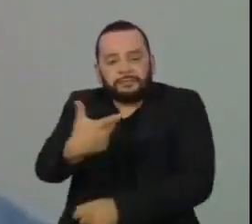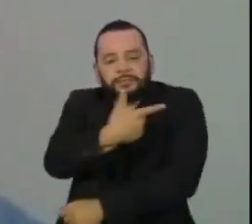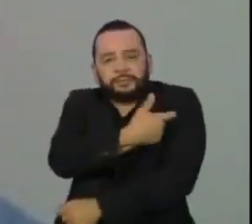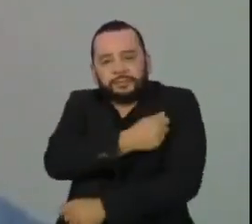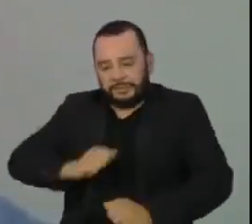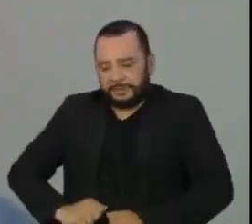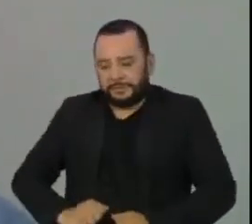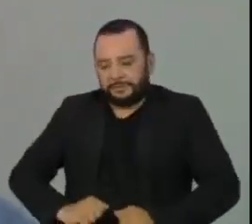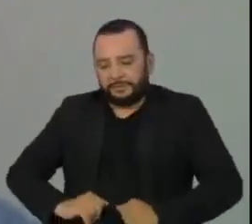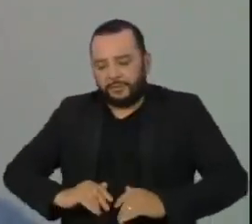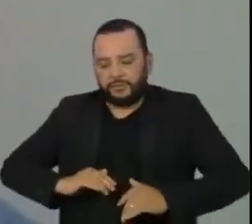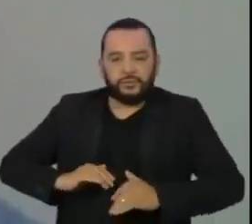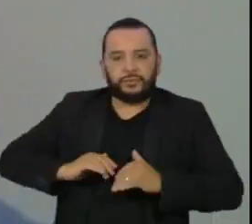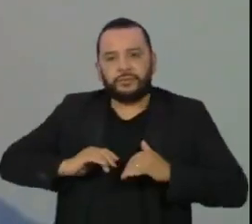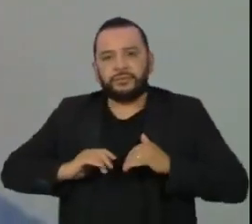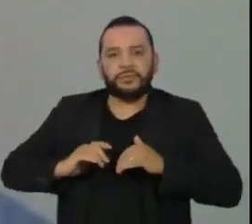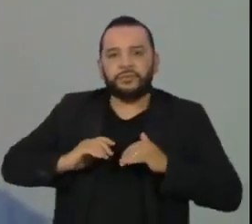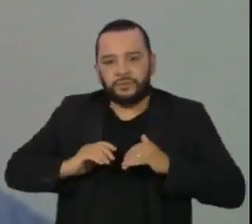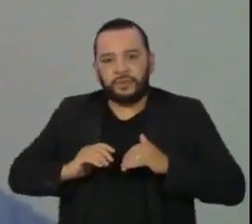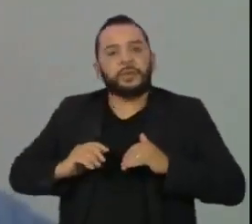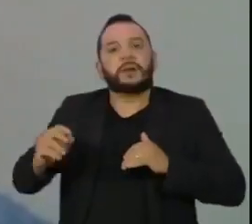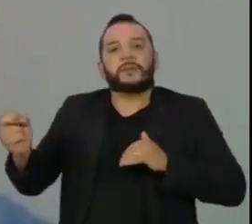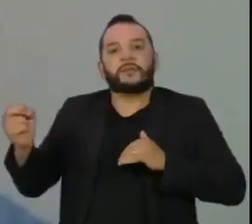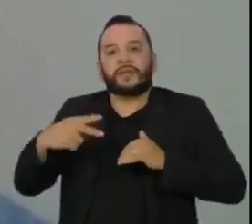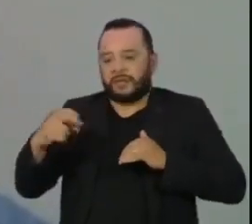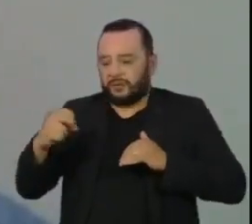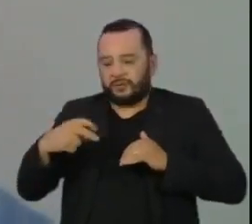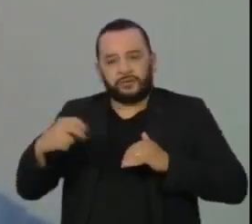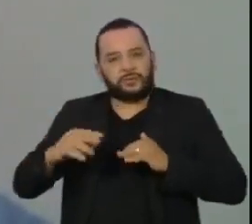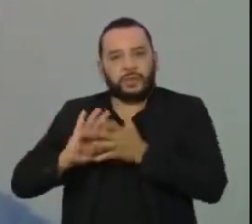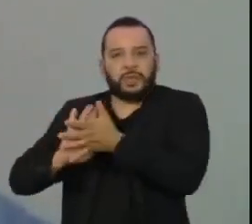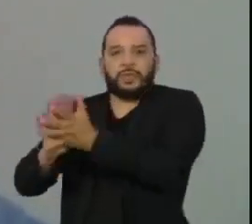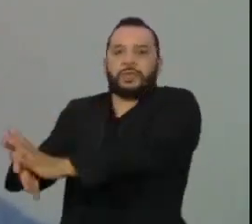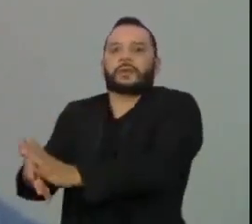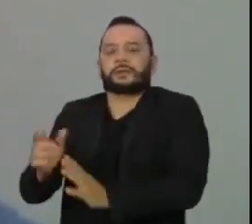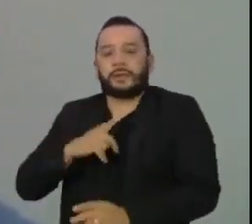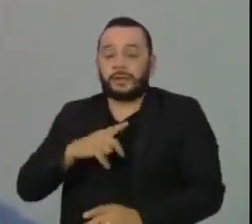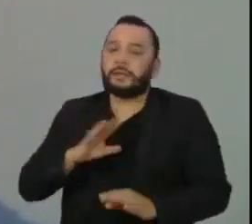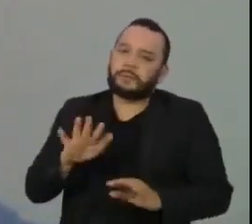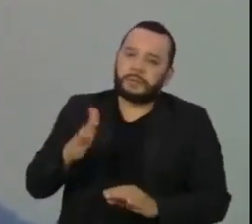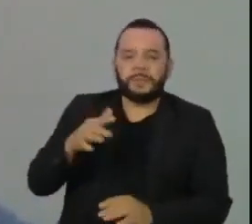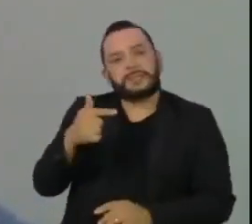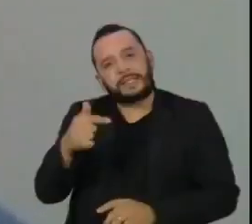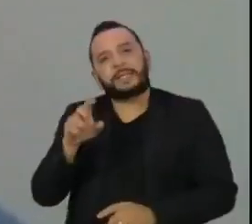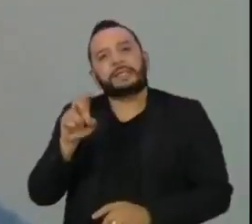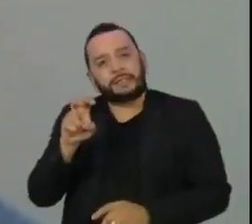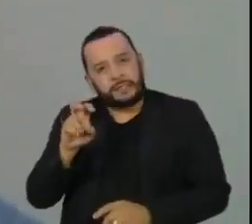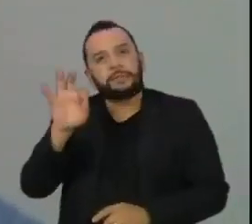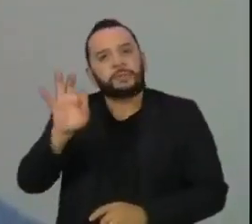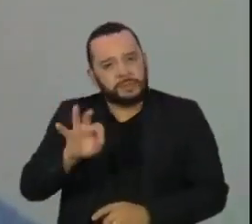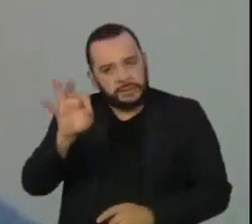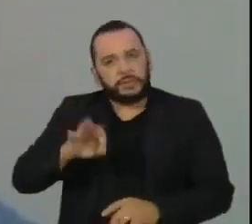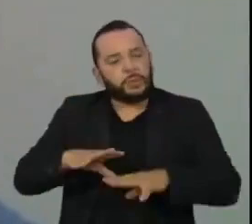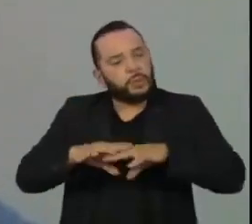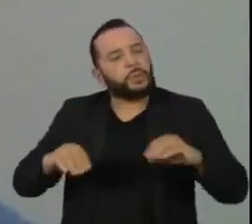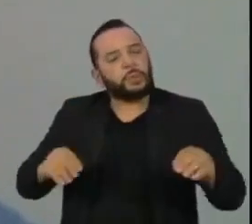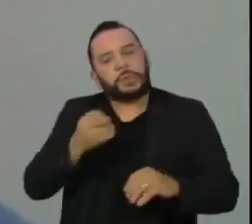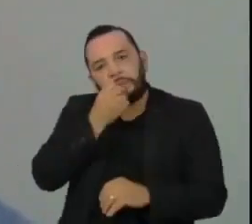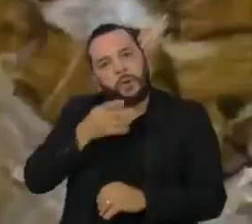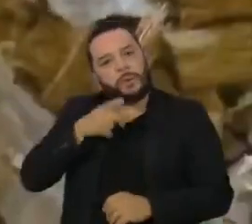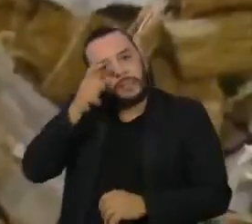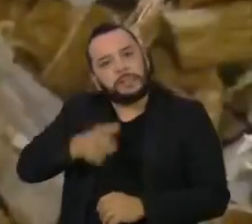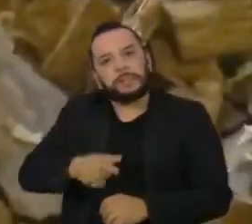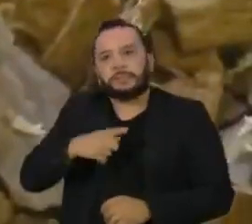combater o restante dos vírus resistentes. Então, esse 75% aí seria um número interessante para um fármaco